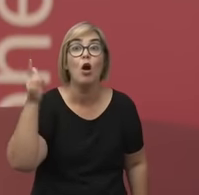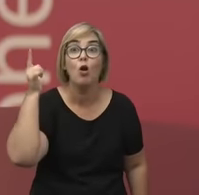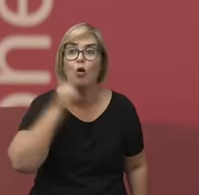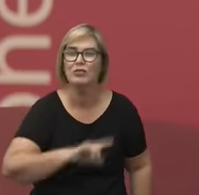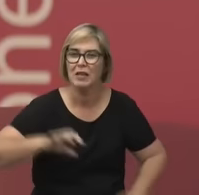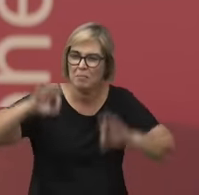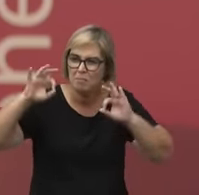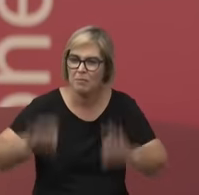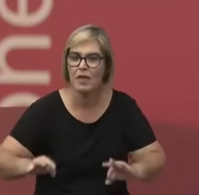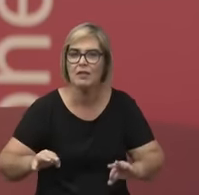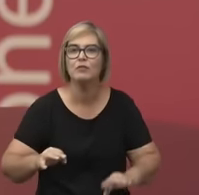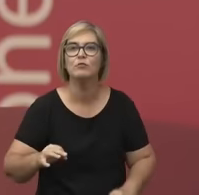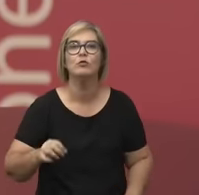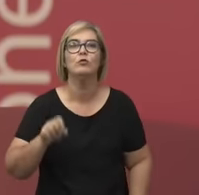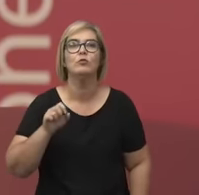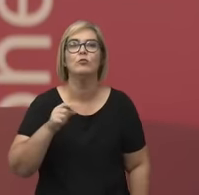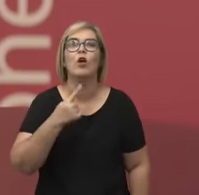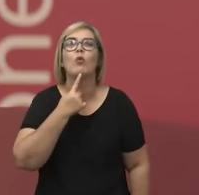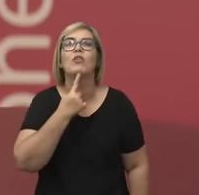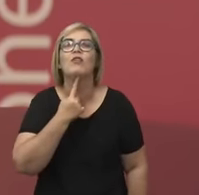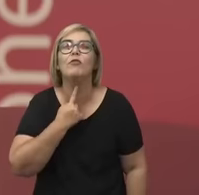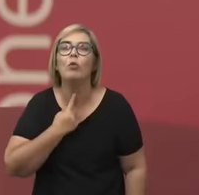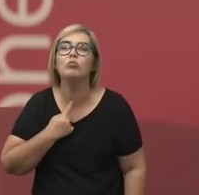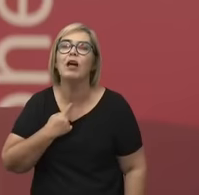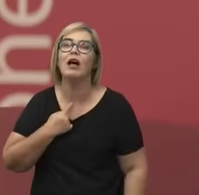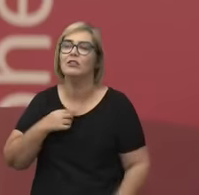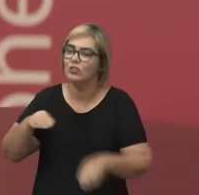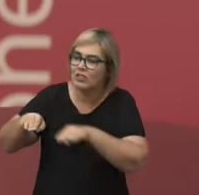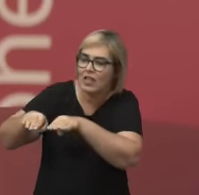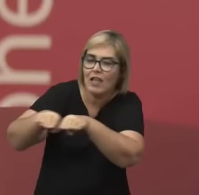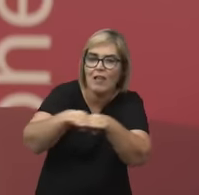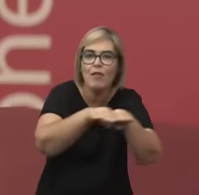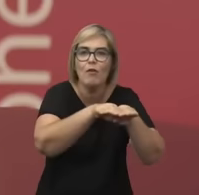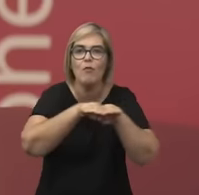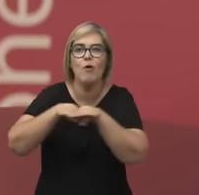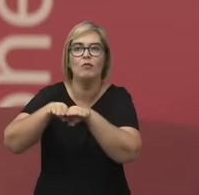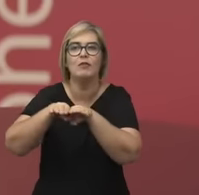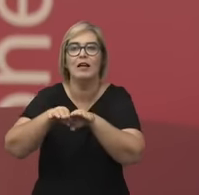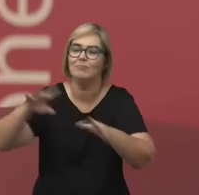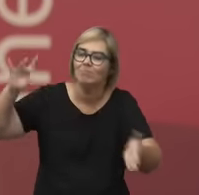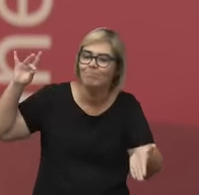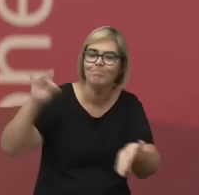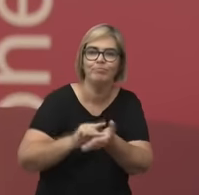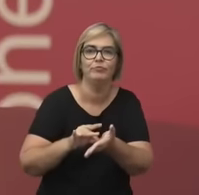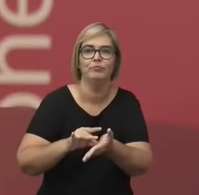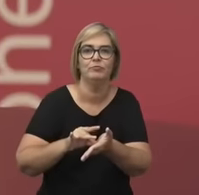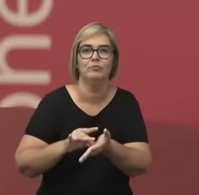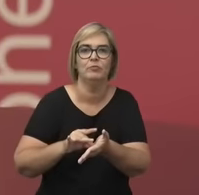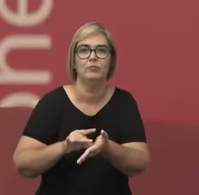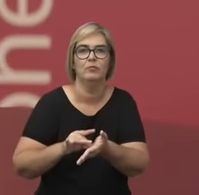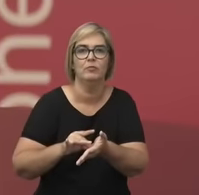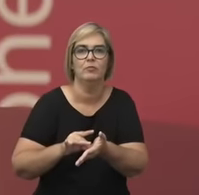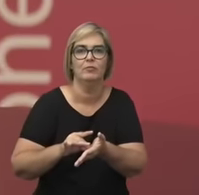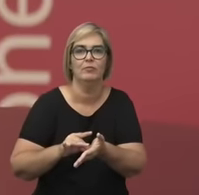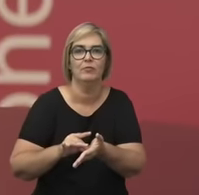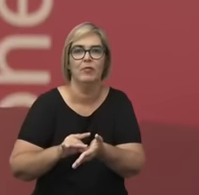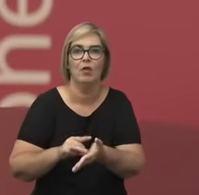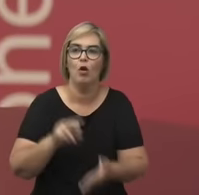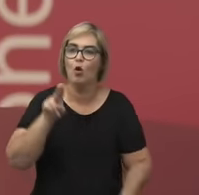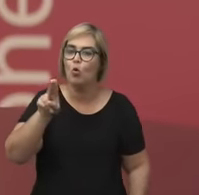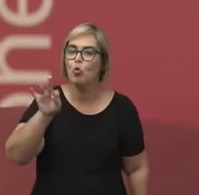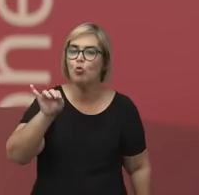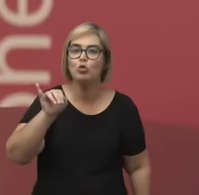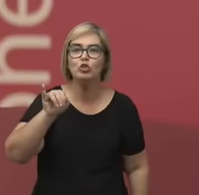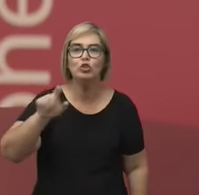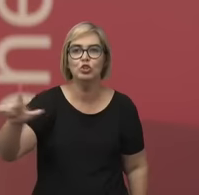desejo de igualdade se tornar uma verdade útil. Veja, ela sai do